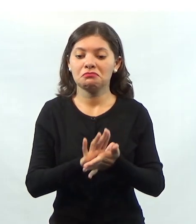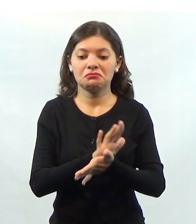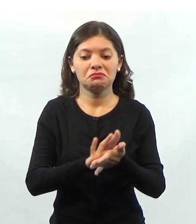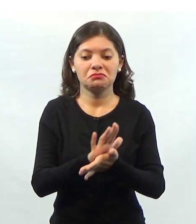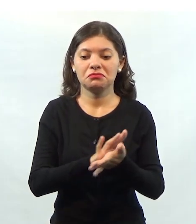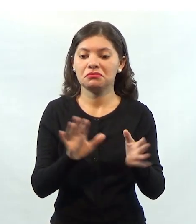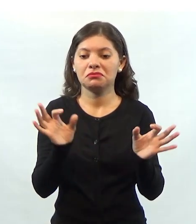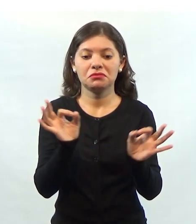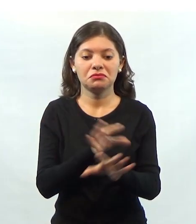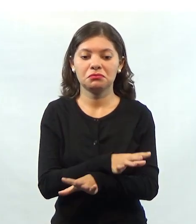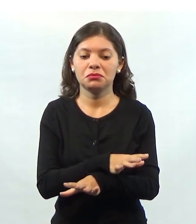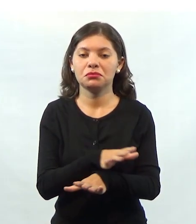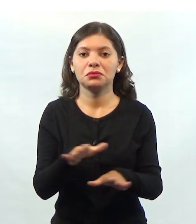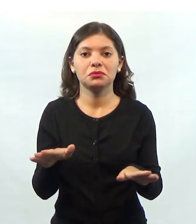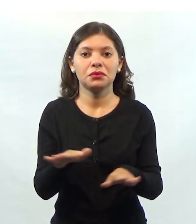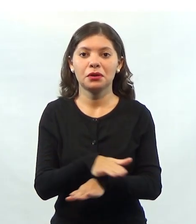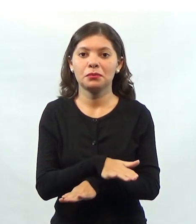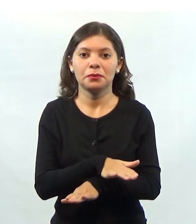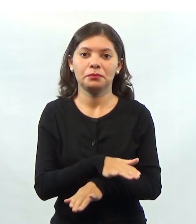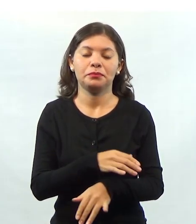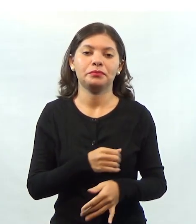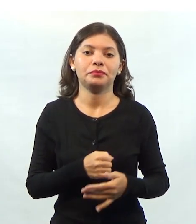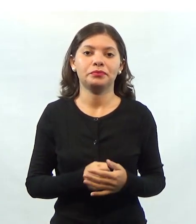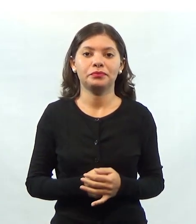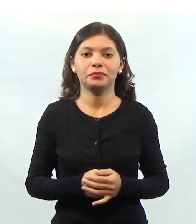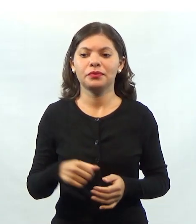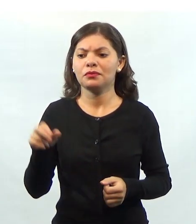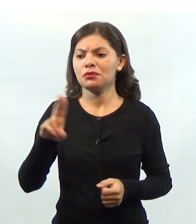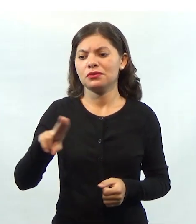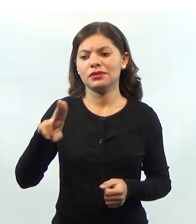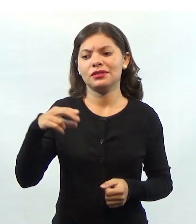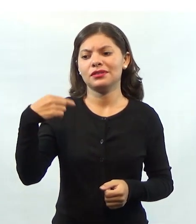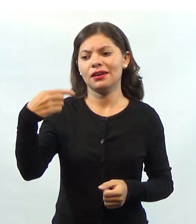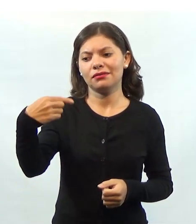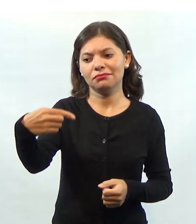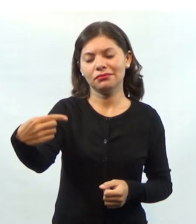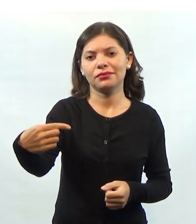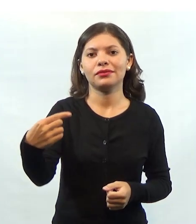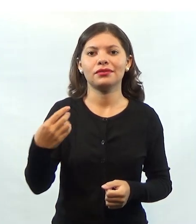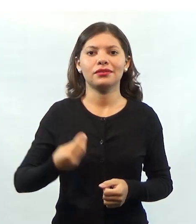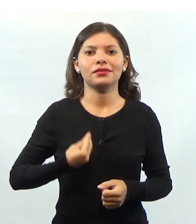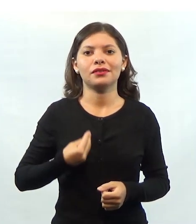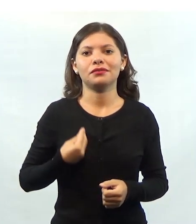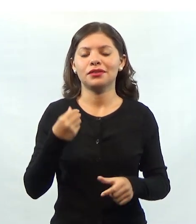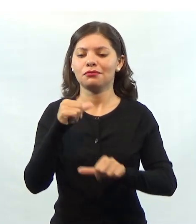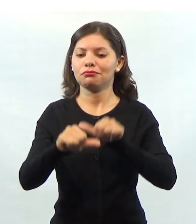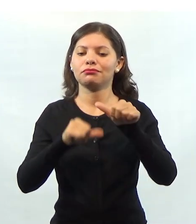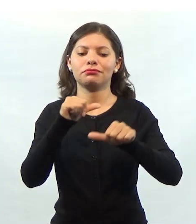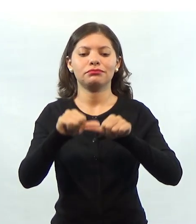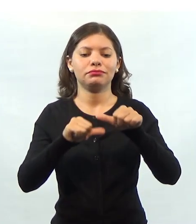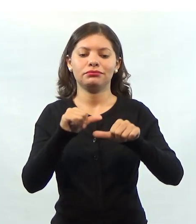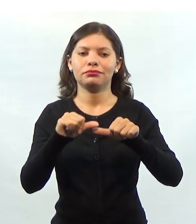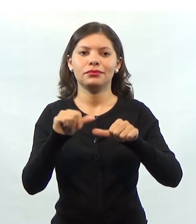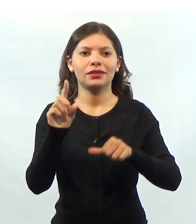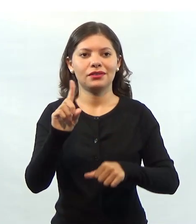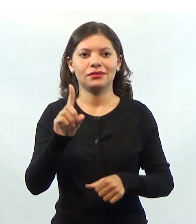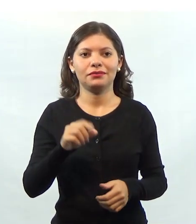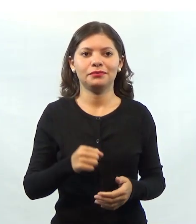Esses consumidores, eles vão pegar esses bens e vão utilizar na sua vida diária. Não vão ser transformados em outros bens.